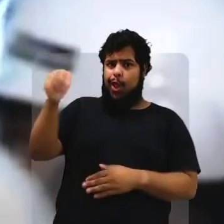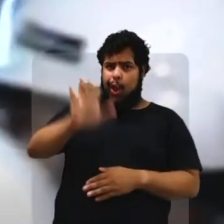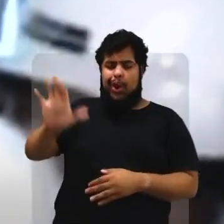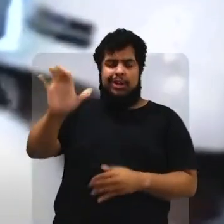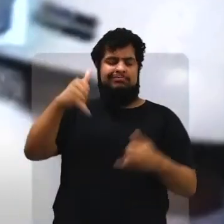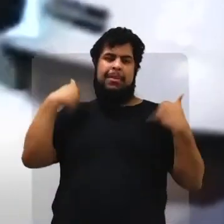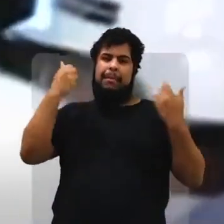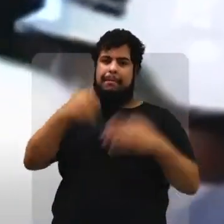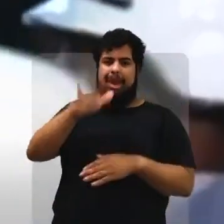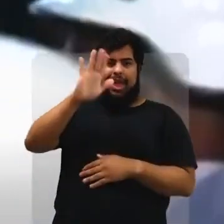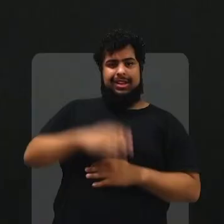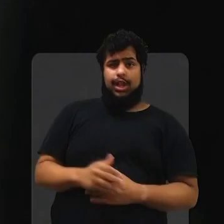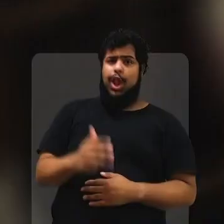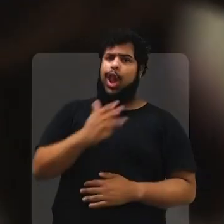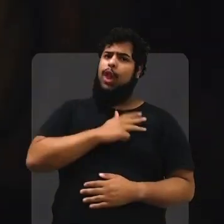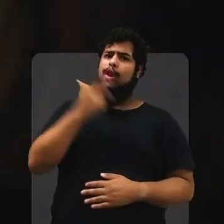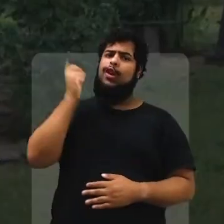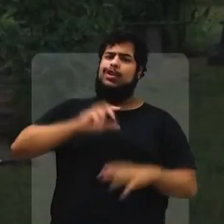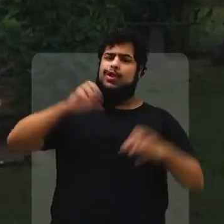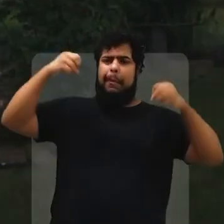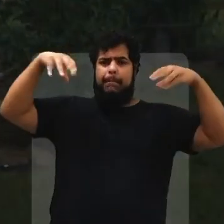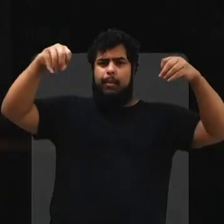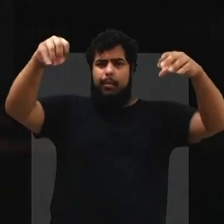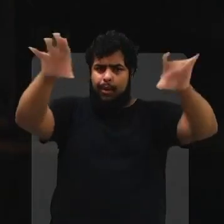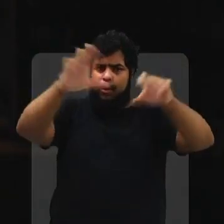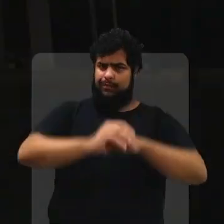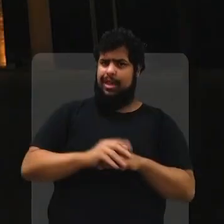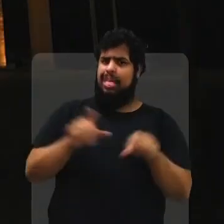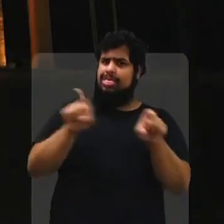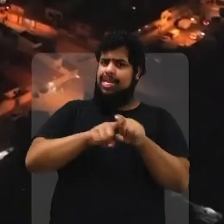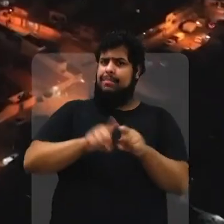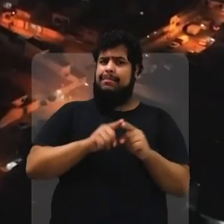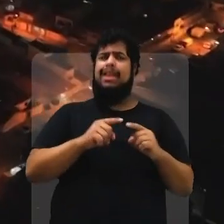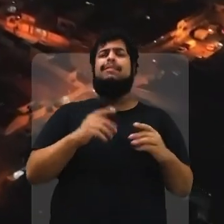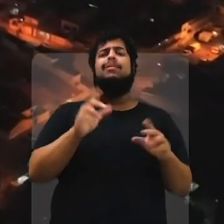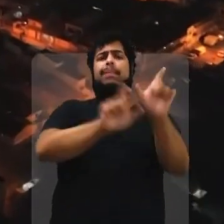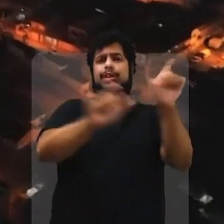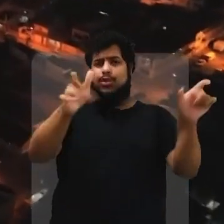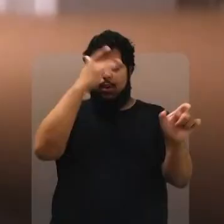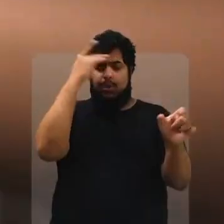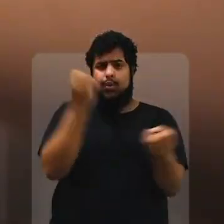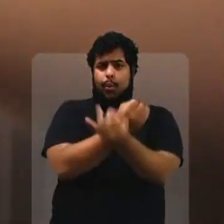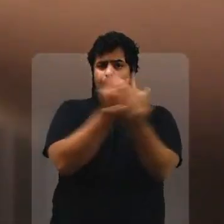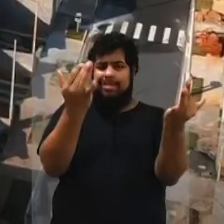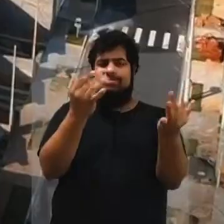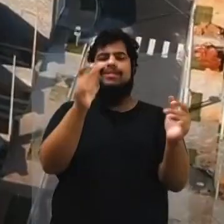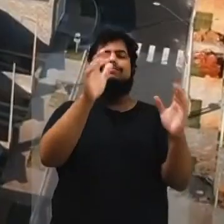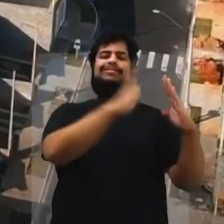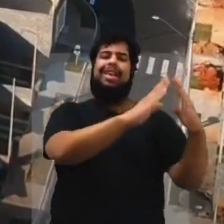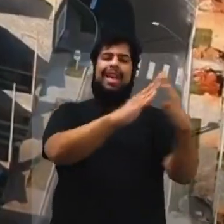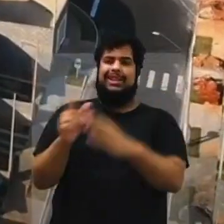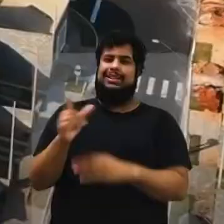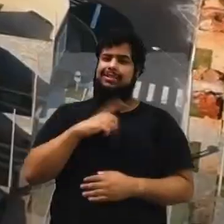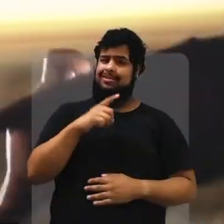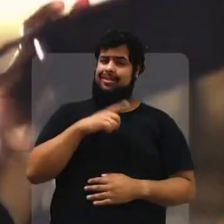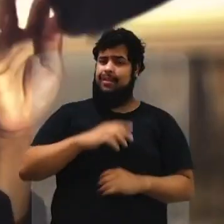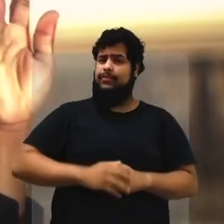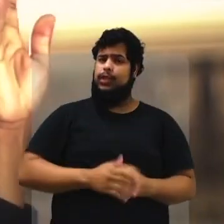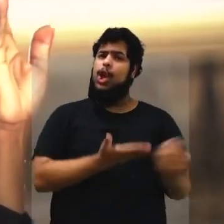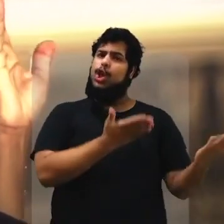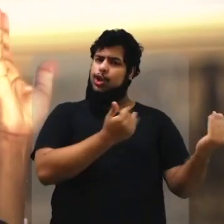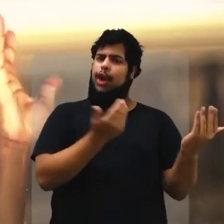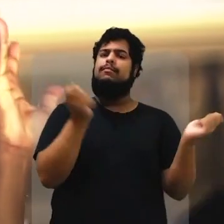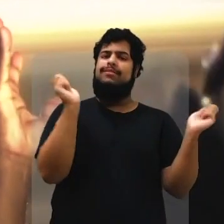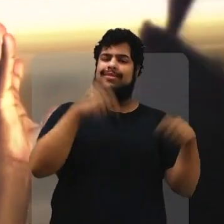ficou ainda maior com Lula, a luz chegou para iluminar as vidas. E milhões de vidas ganharam novas casas. Os jovens